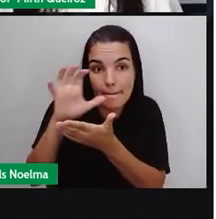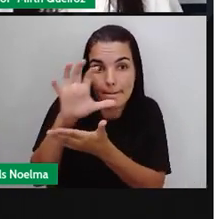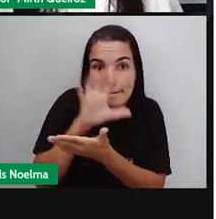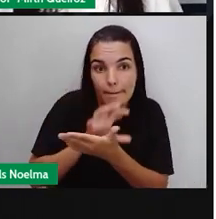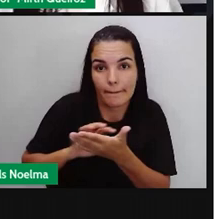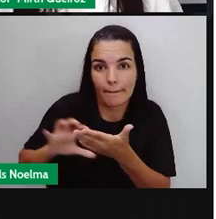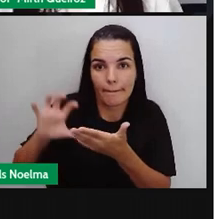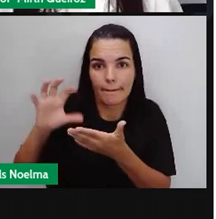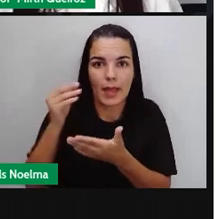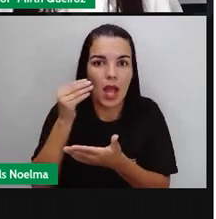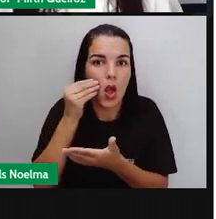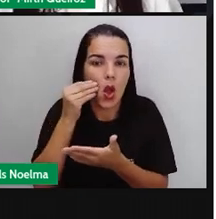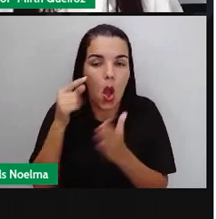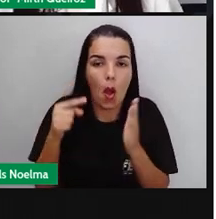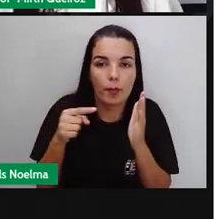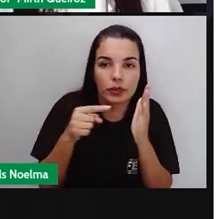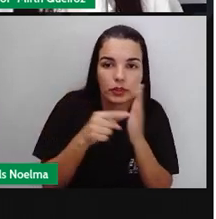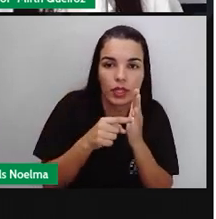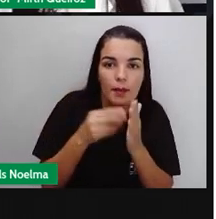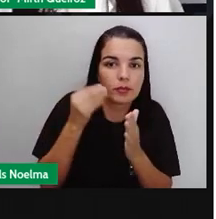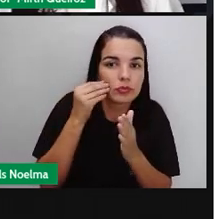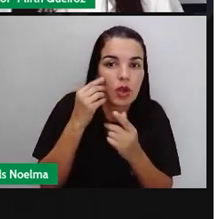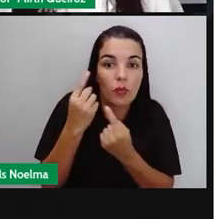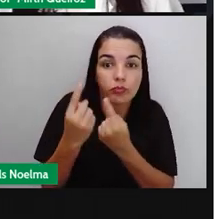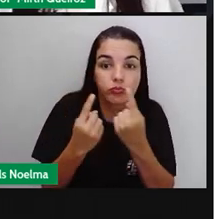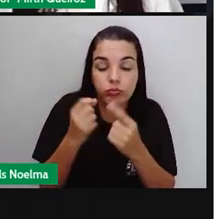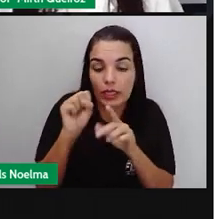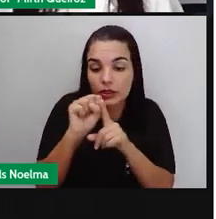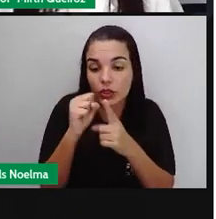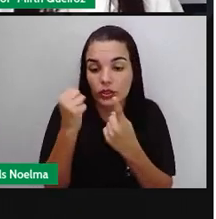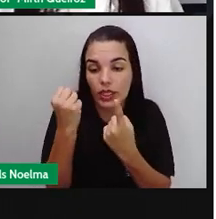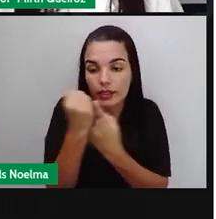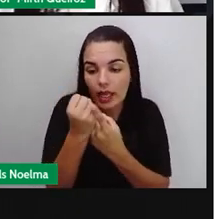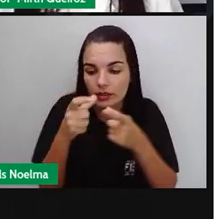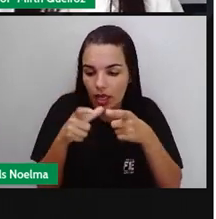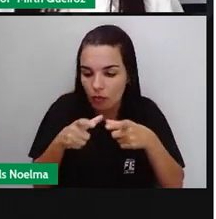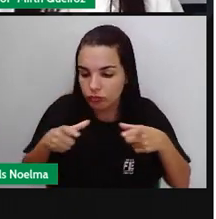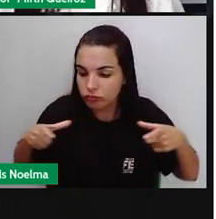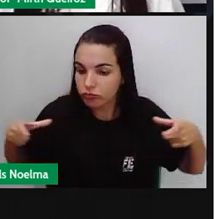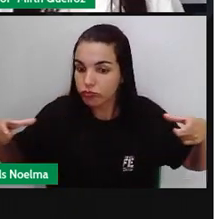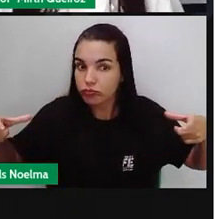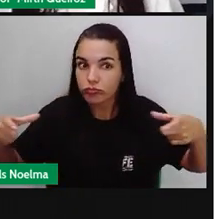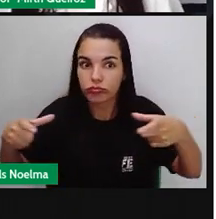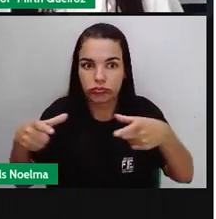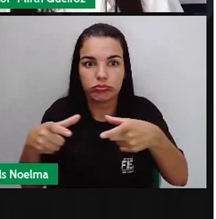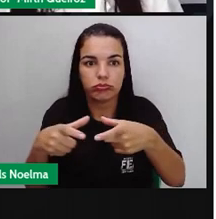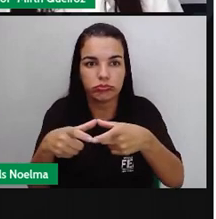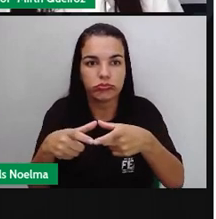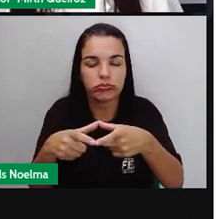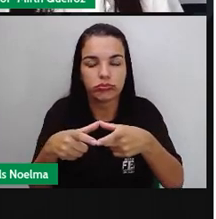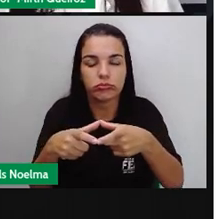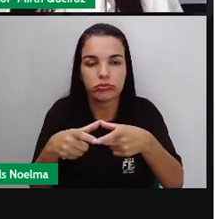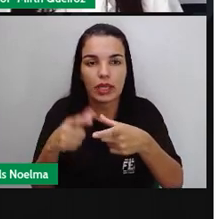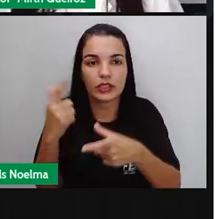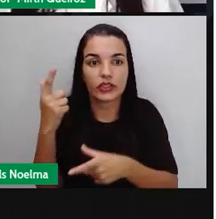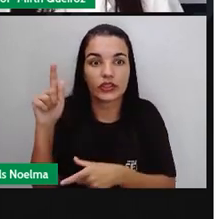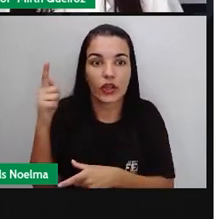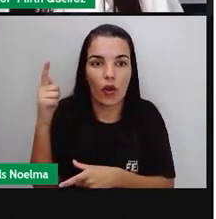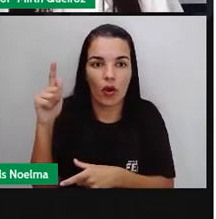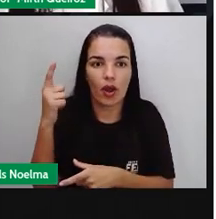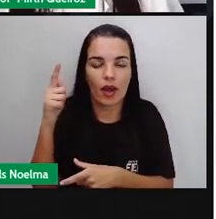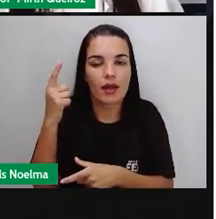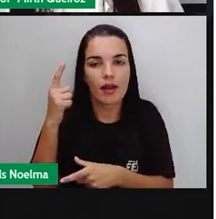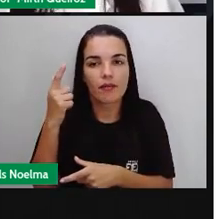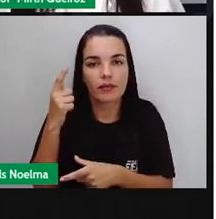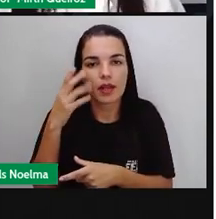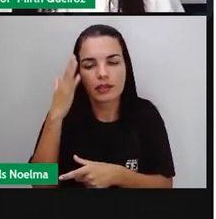pertinentes à sociedade e ao espaço geográfico. Geralmente, quando a gente fala de mapa, né, a gente só lembra ali que serve para a gente